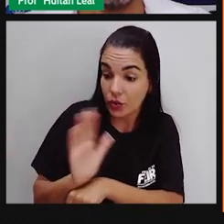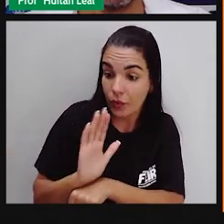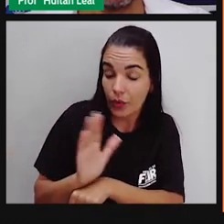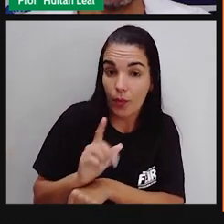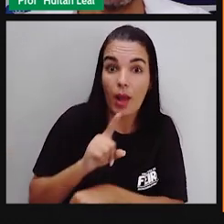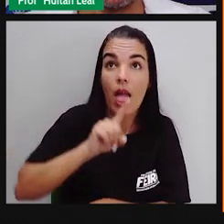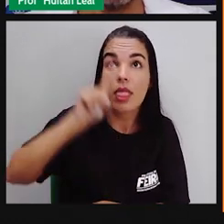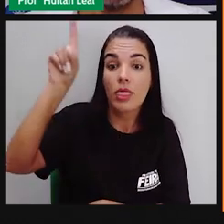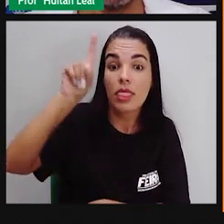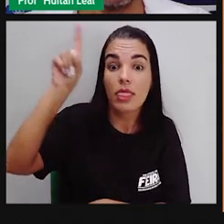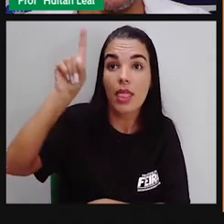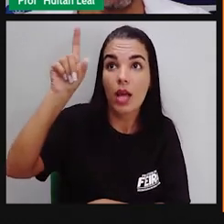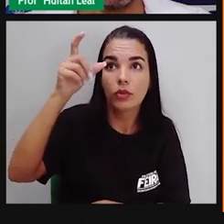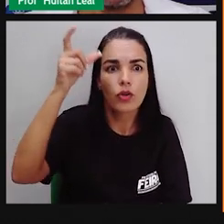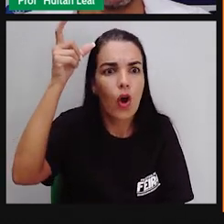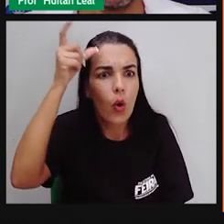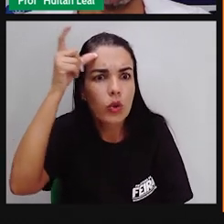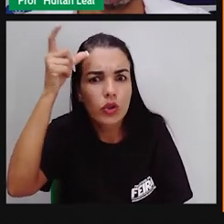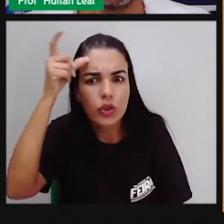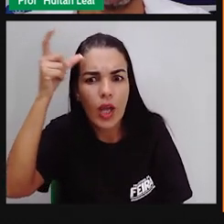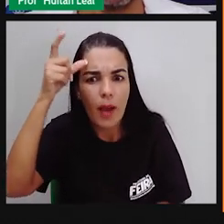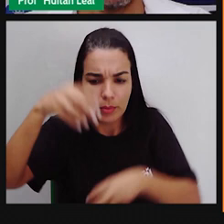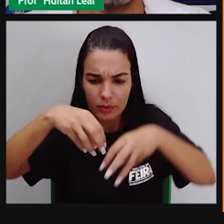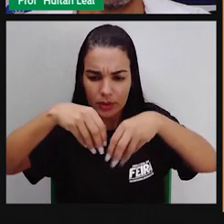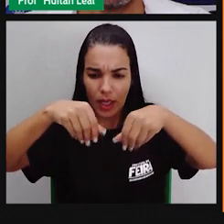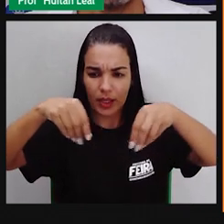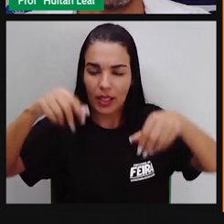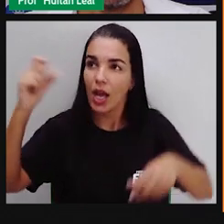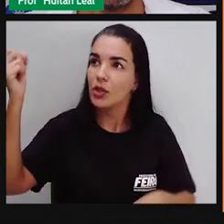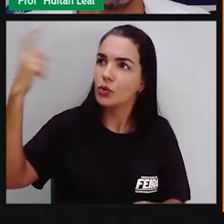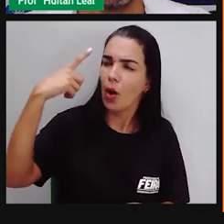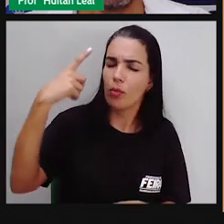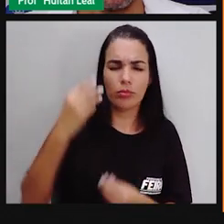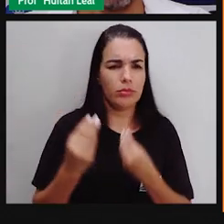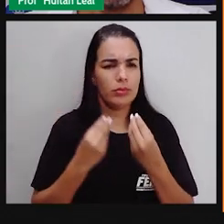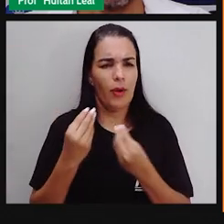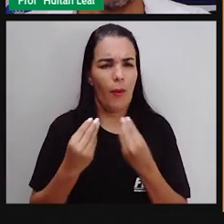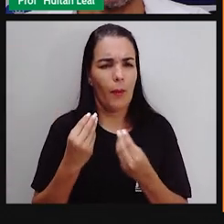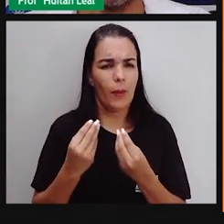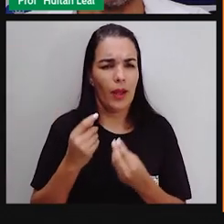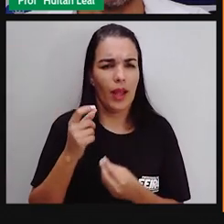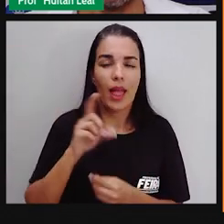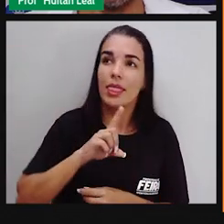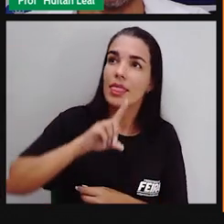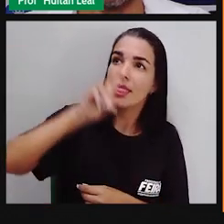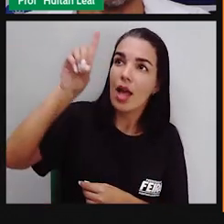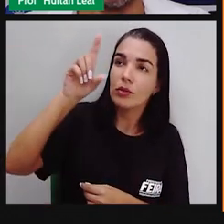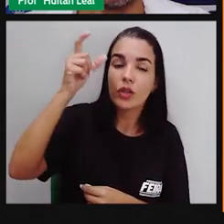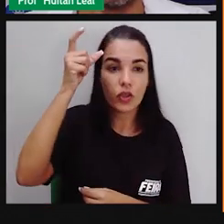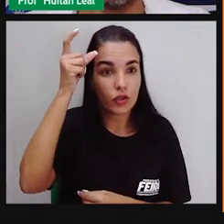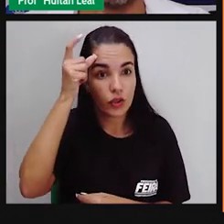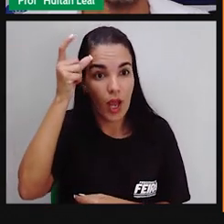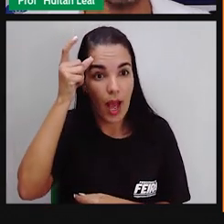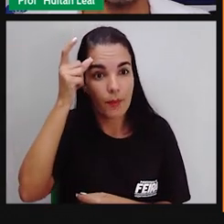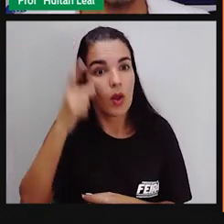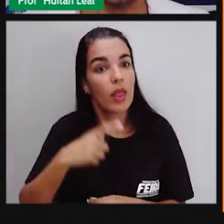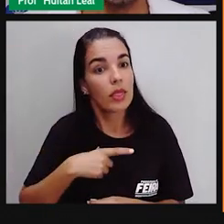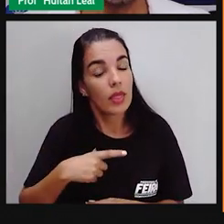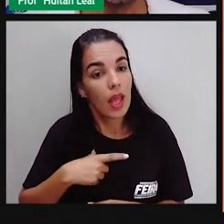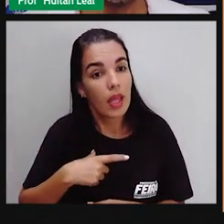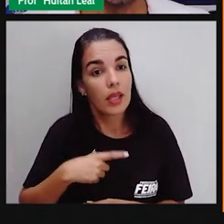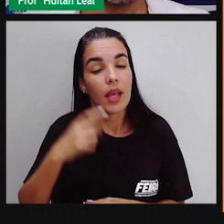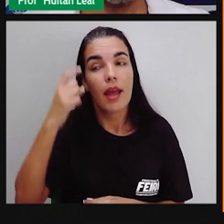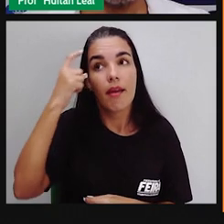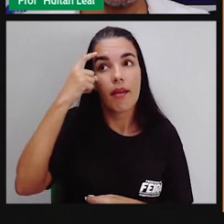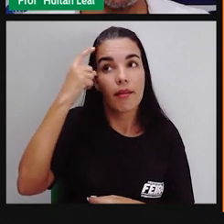ao filme, Deus e o Diabo na Terra do Sol. Percebam que Deus e o Diabo têm ideias opostas. Um é o bem